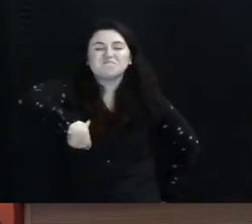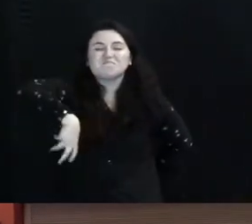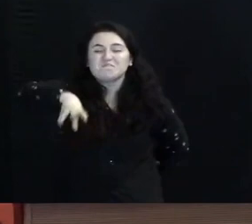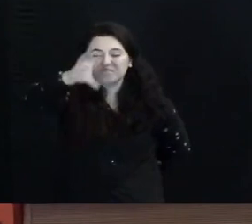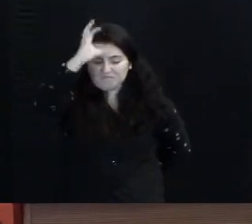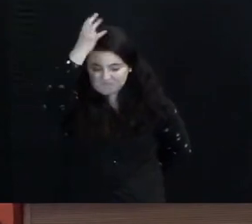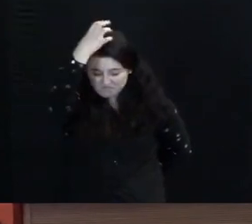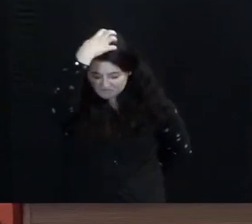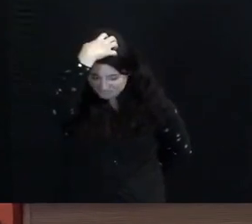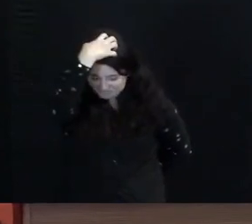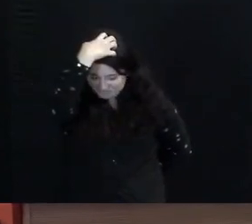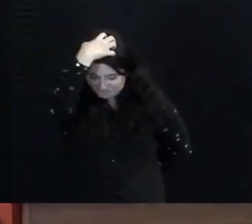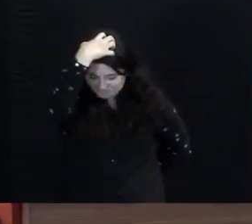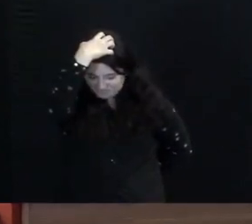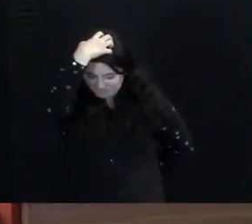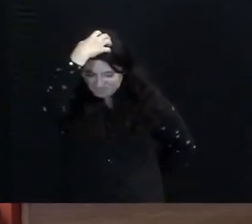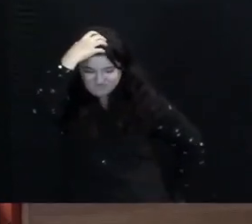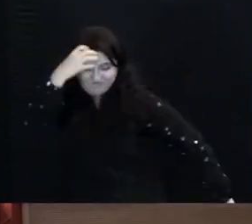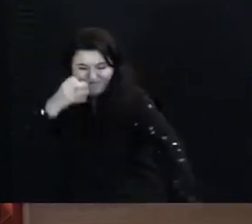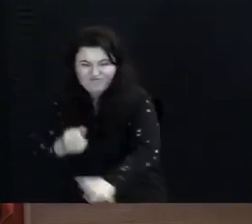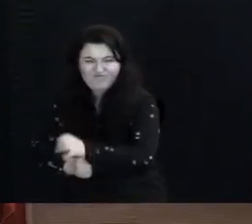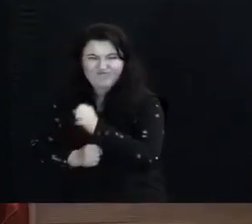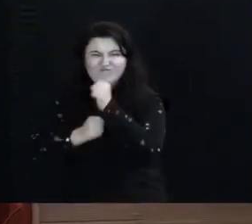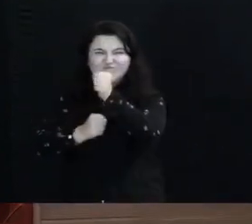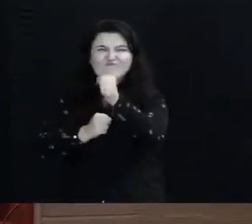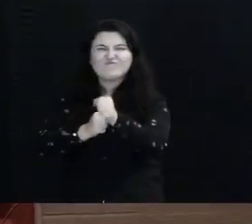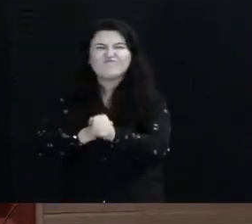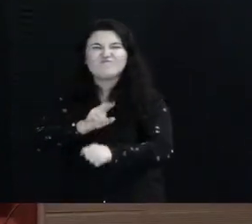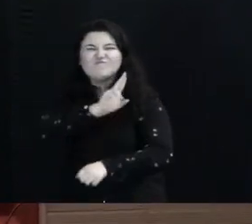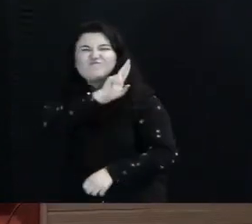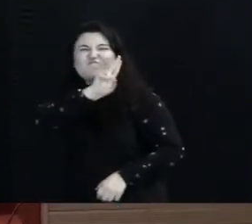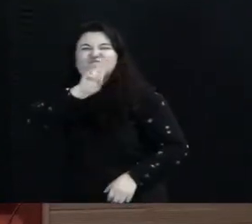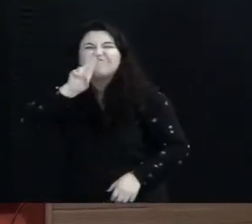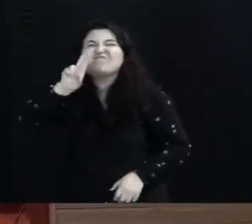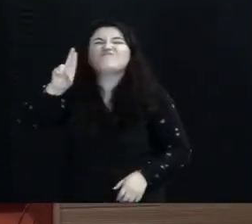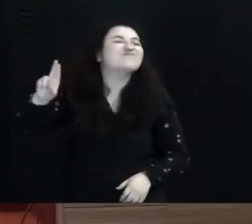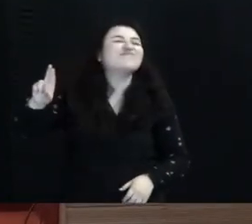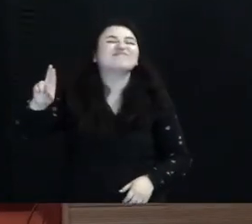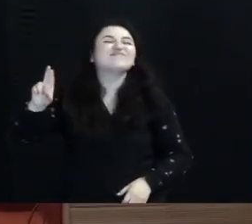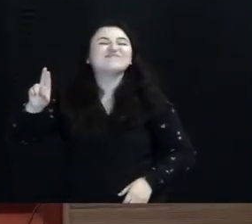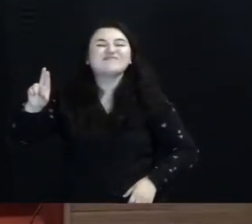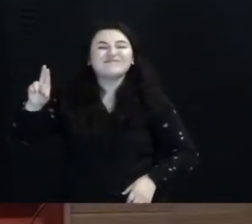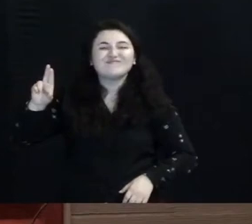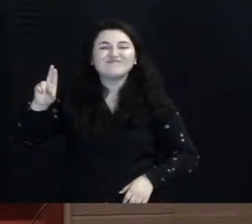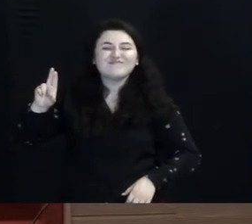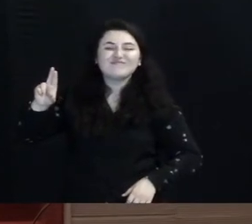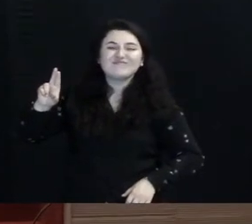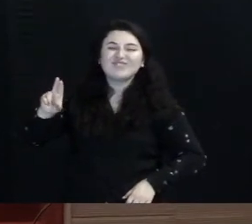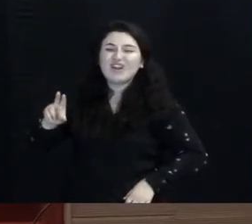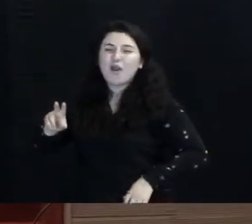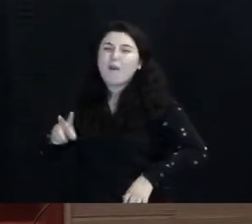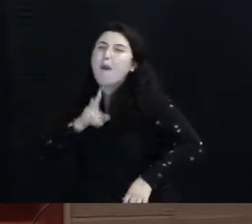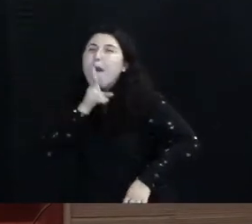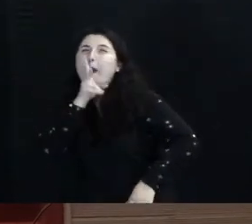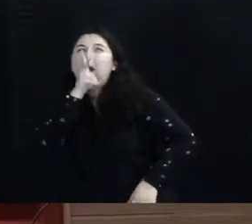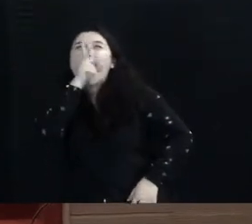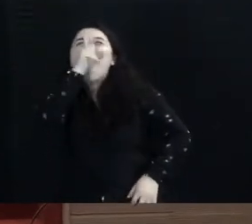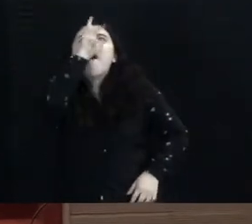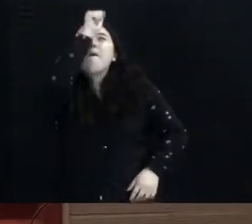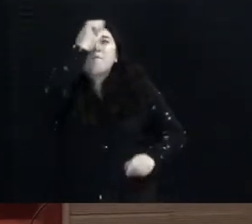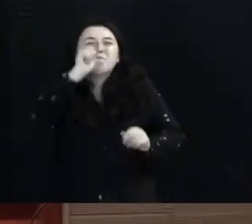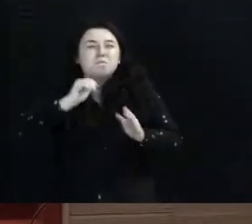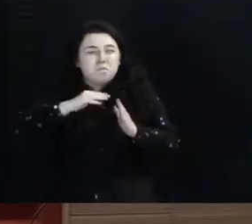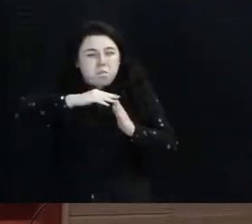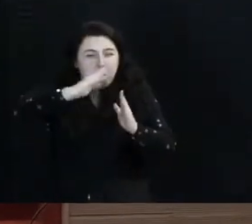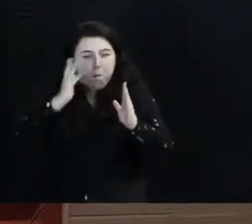meu rei Poderoso esse nome é Mais forte que